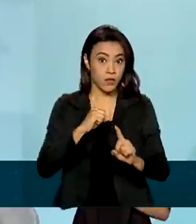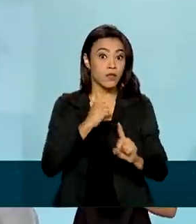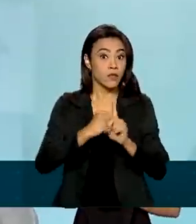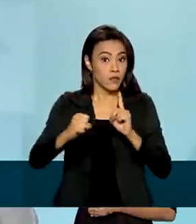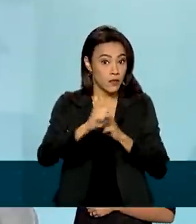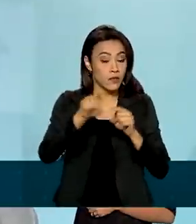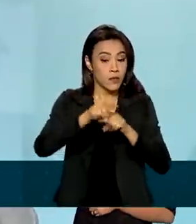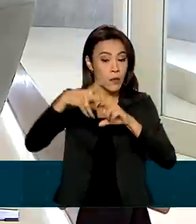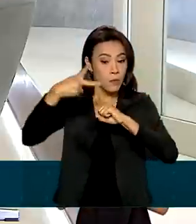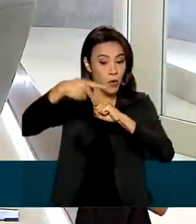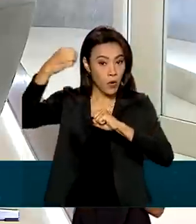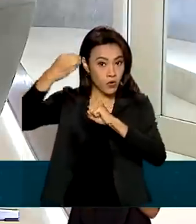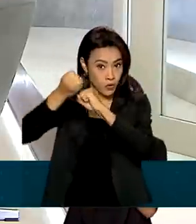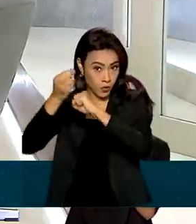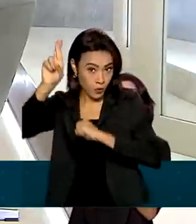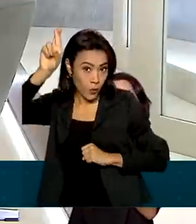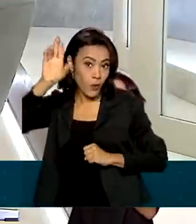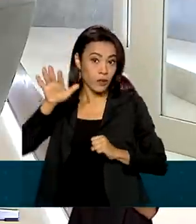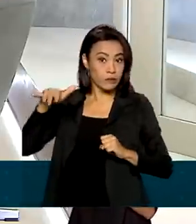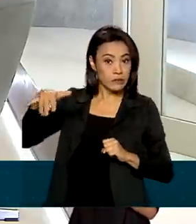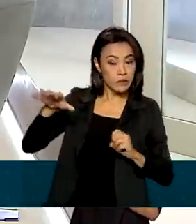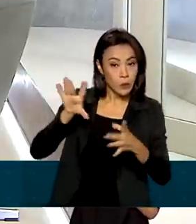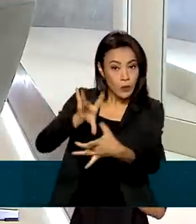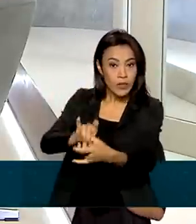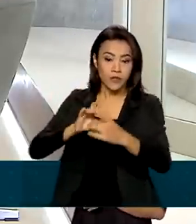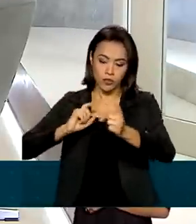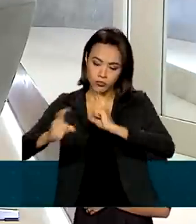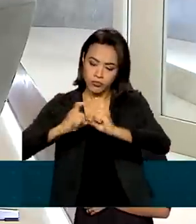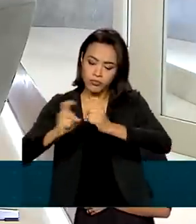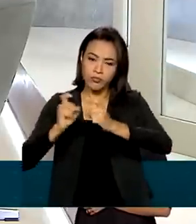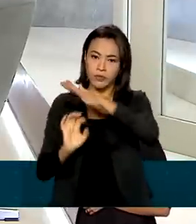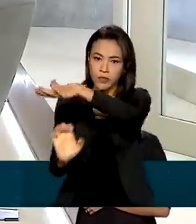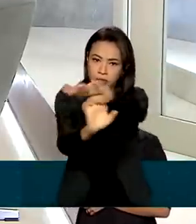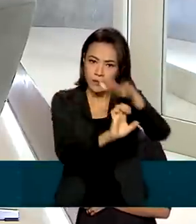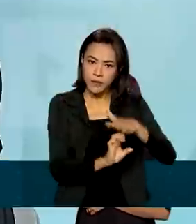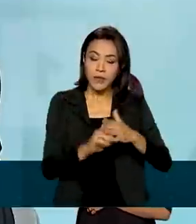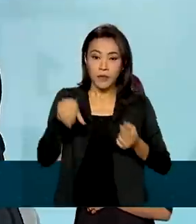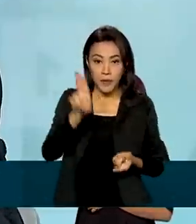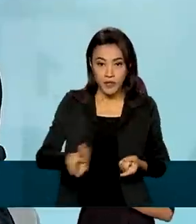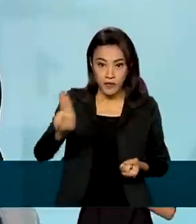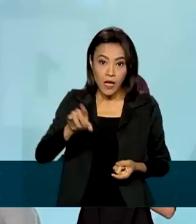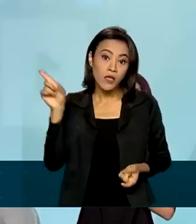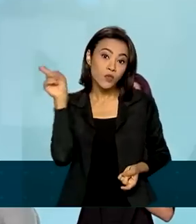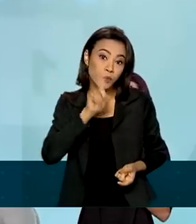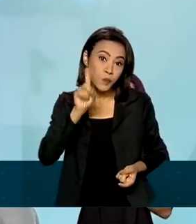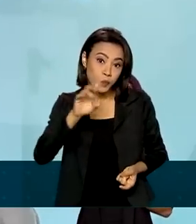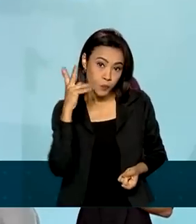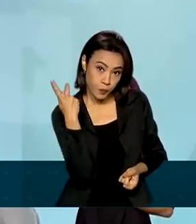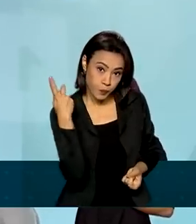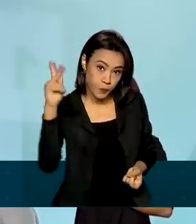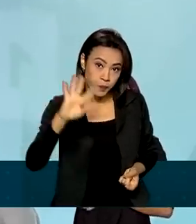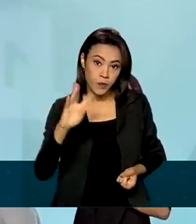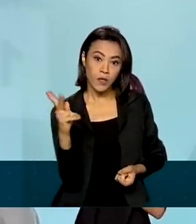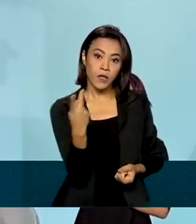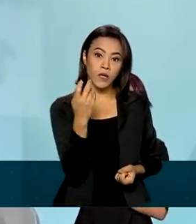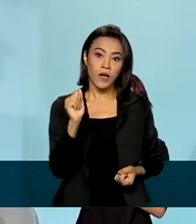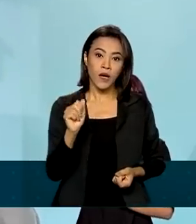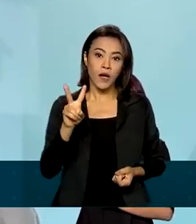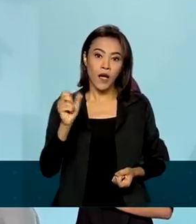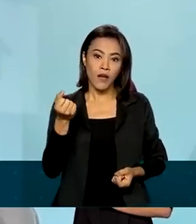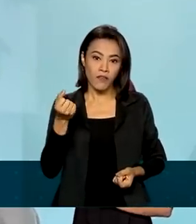-graduação e mestrado em Administração de Empresas pelas universidades norte-americanas Harvard e Duke,